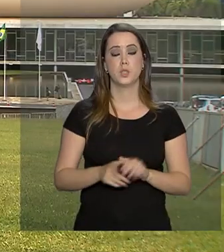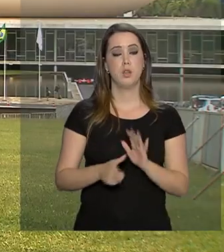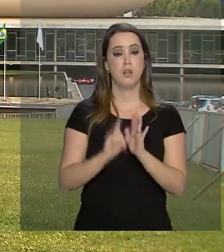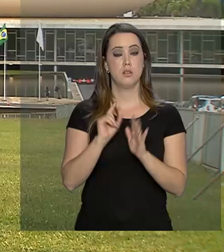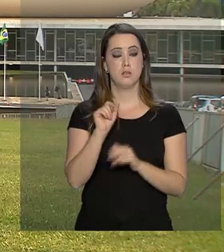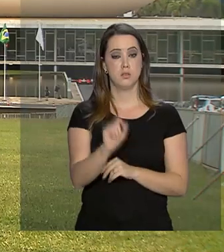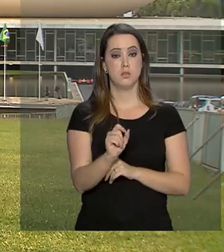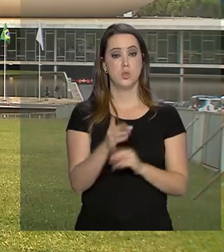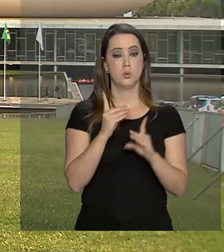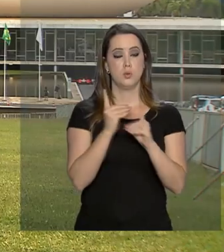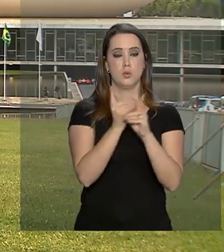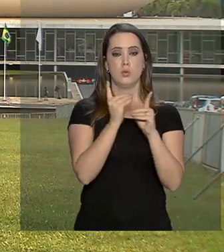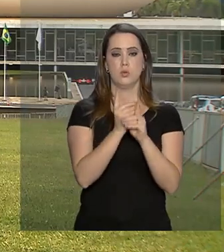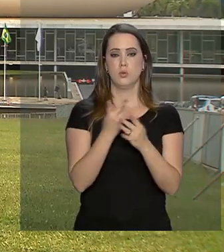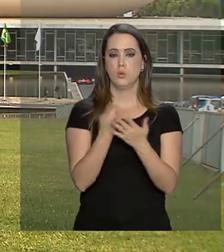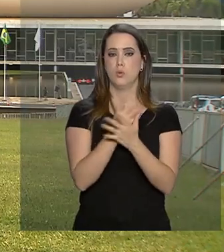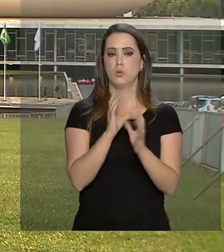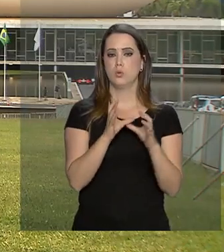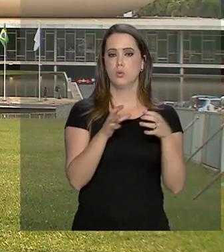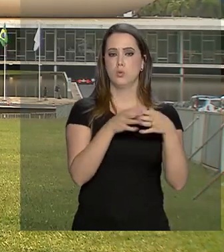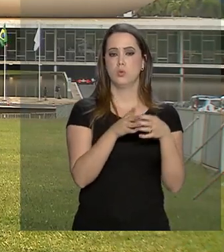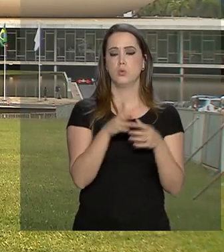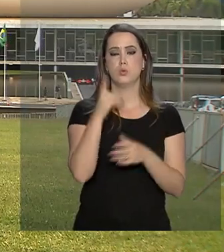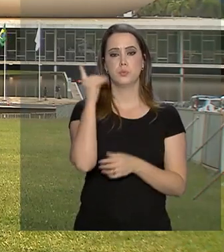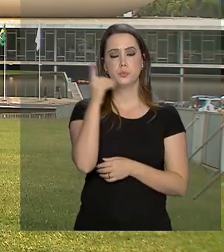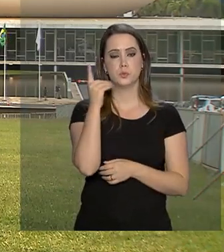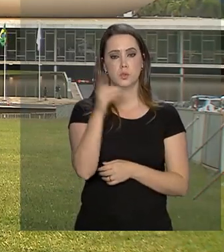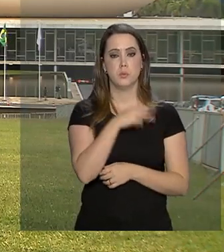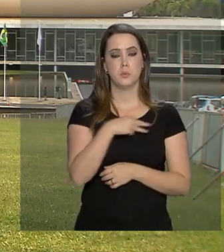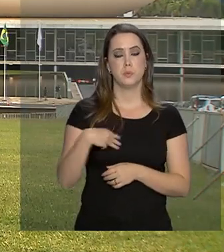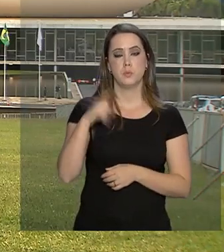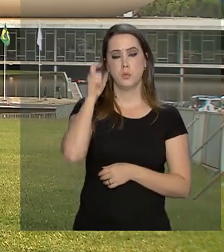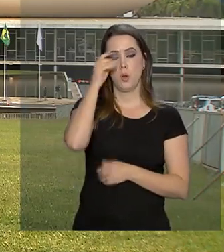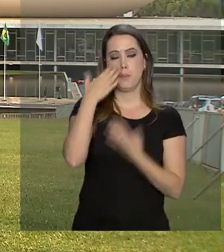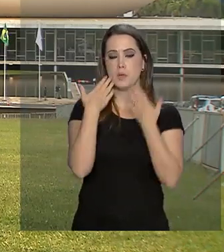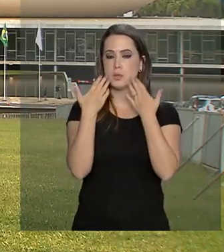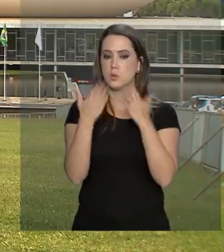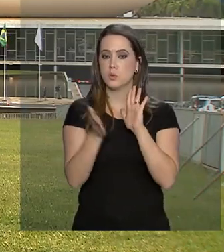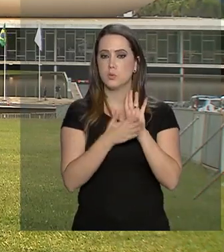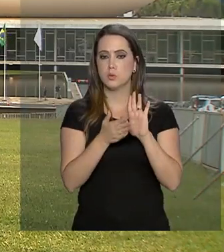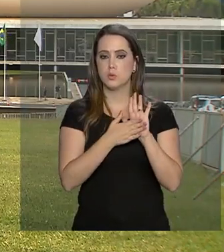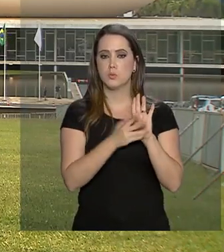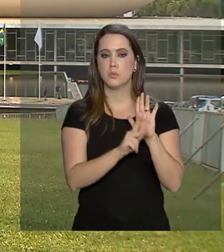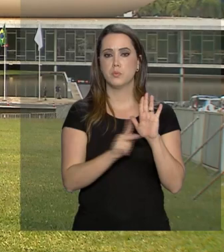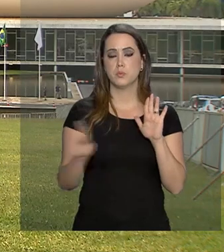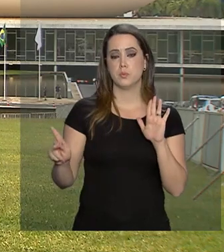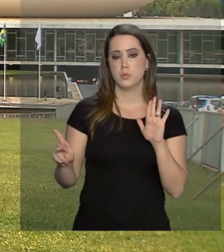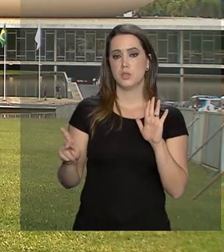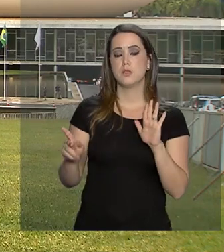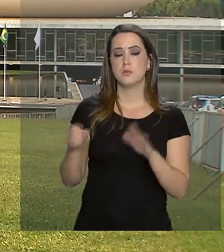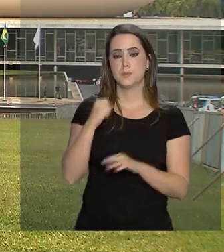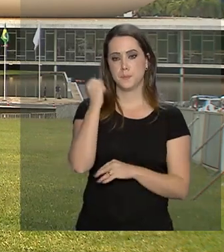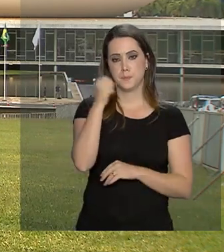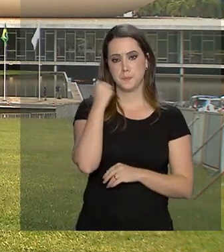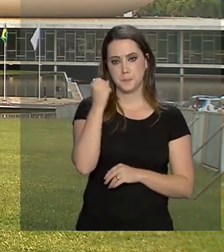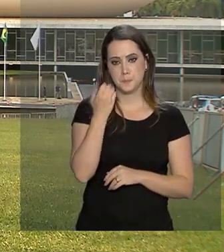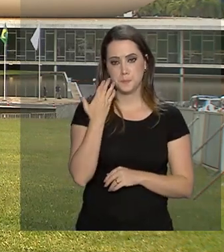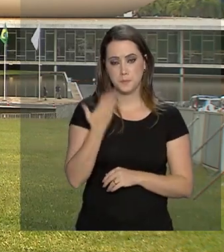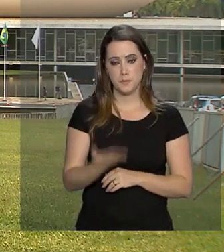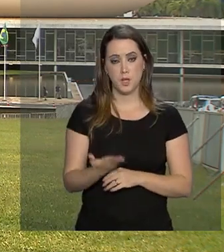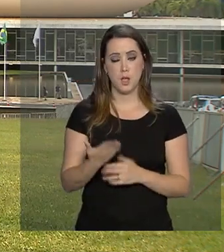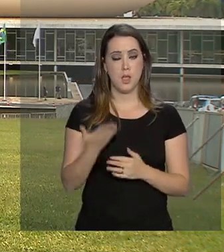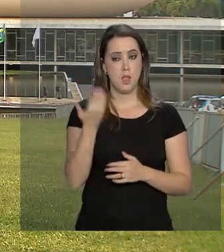cedo, antes do encontro com os deputados, o ministro Moro apresentou as propostas ao presidente do Senado, Davi Alcolumbre,